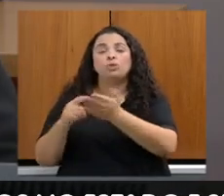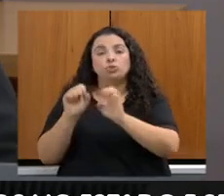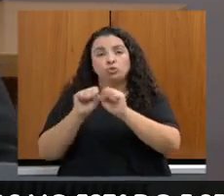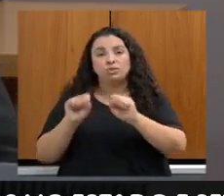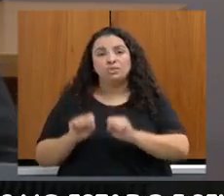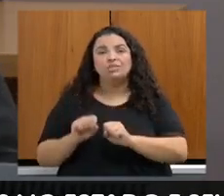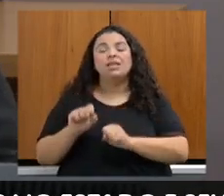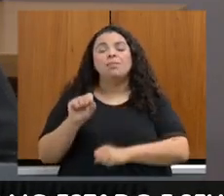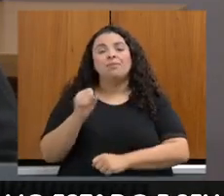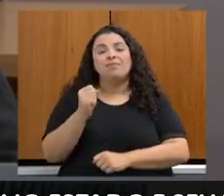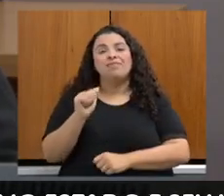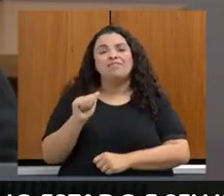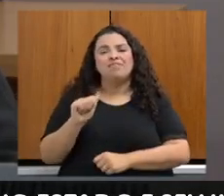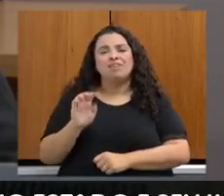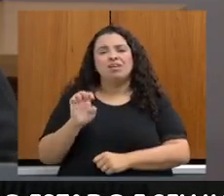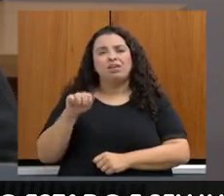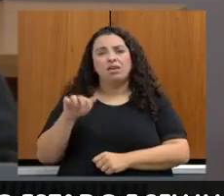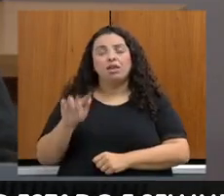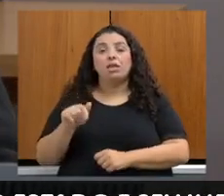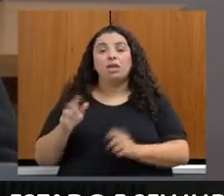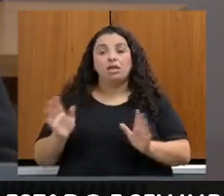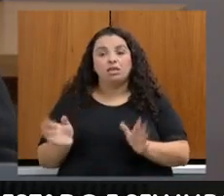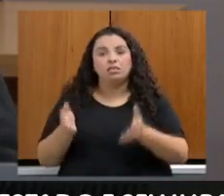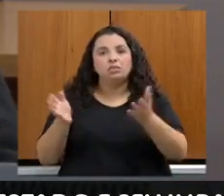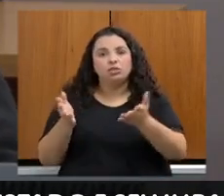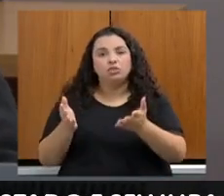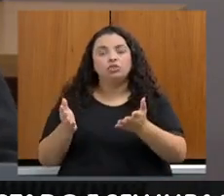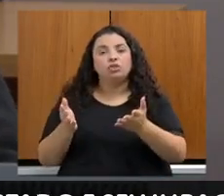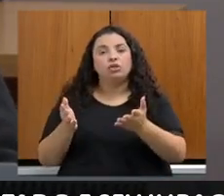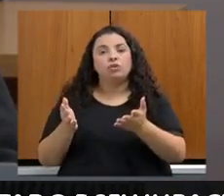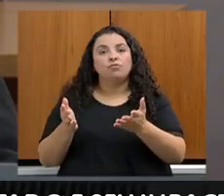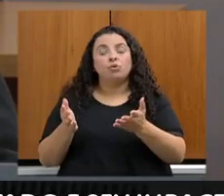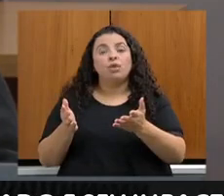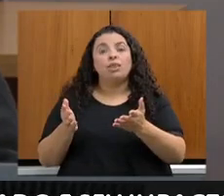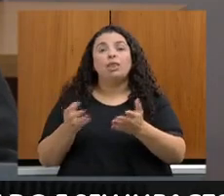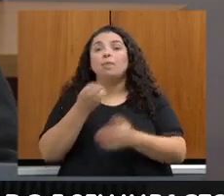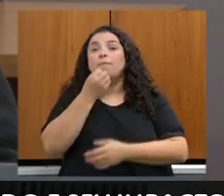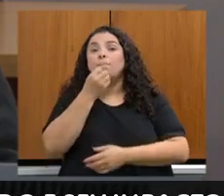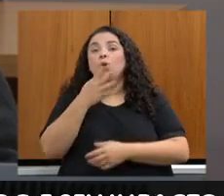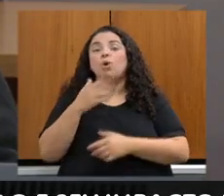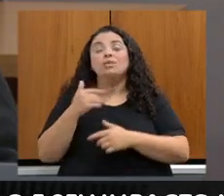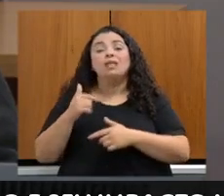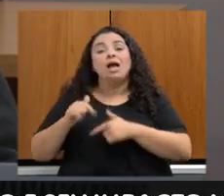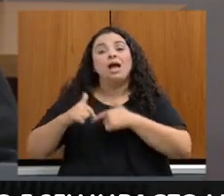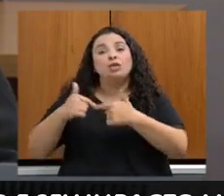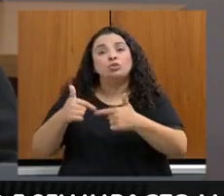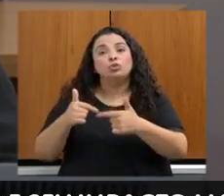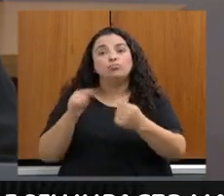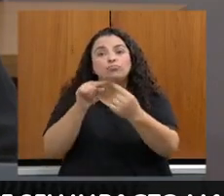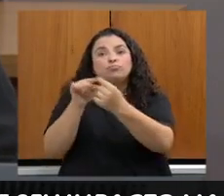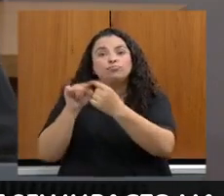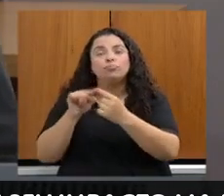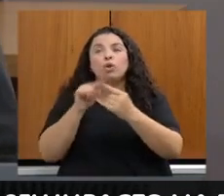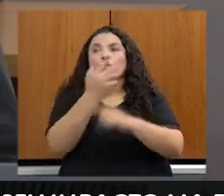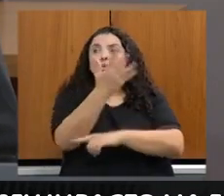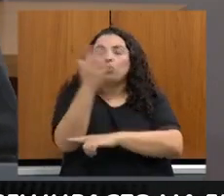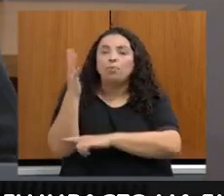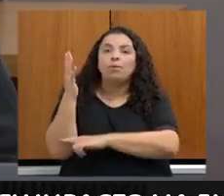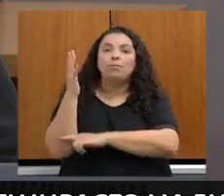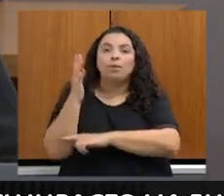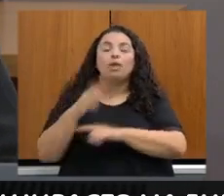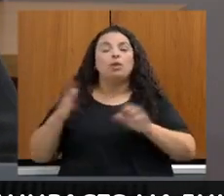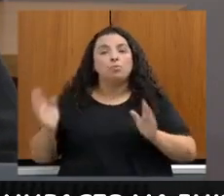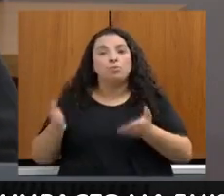em incentivos e execução das boas práticas em meio ambiente e promoção da regularização ambiental em nosso